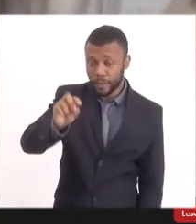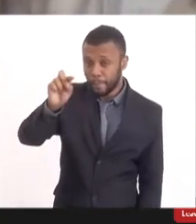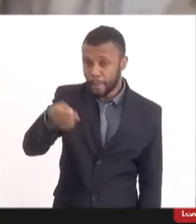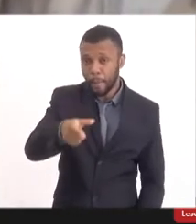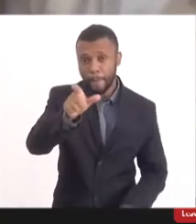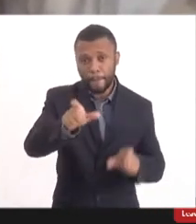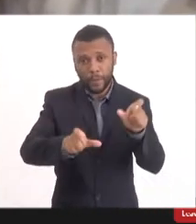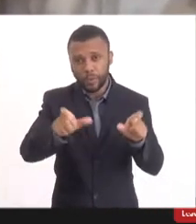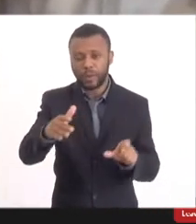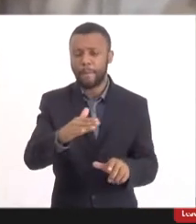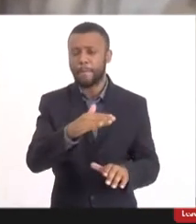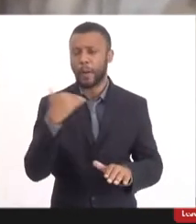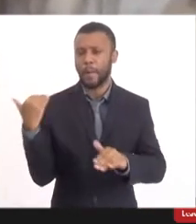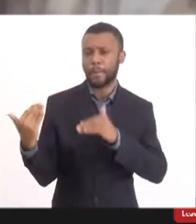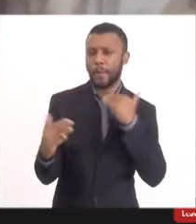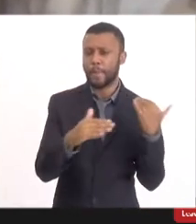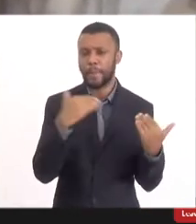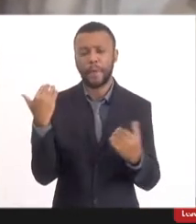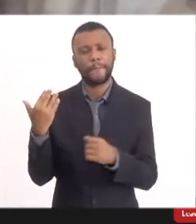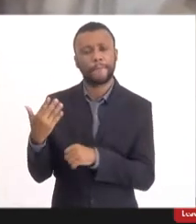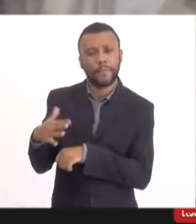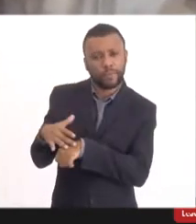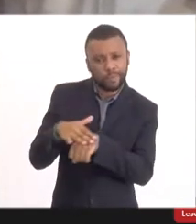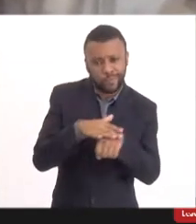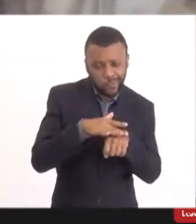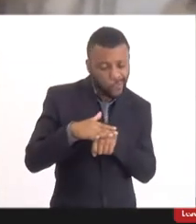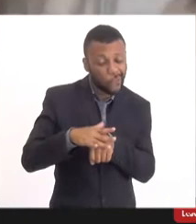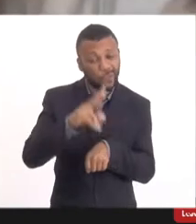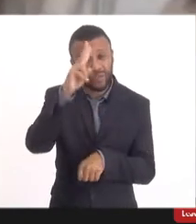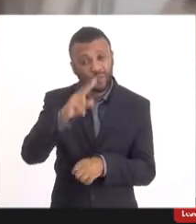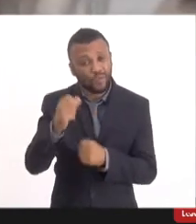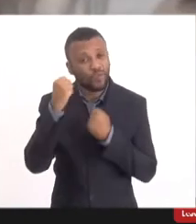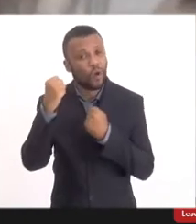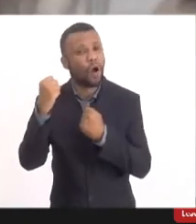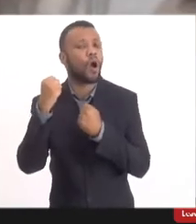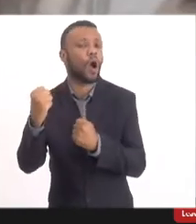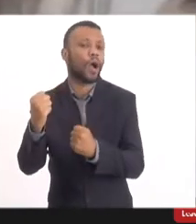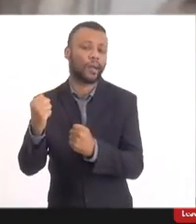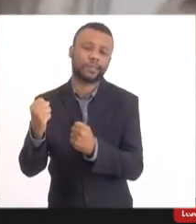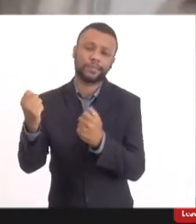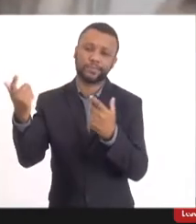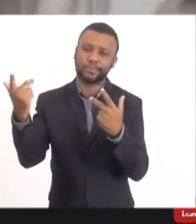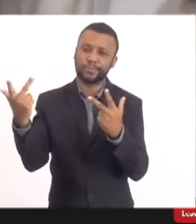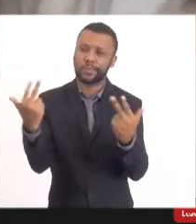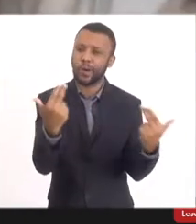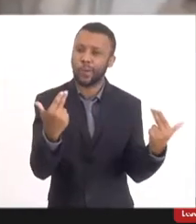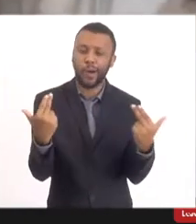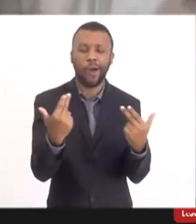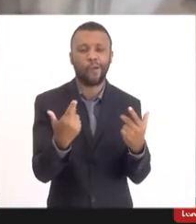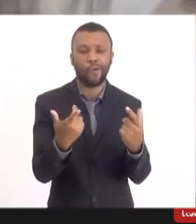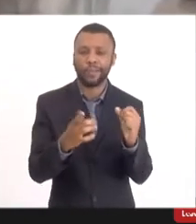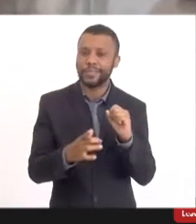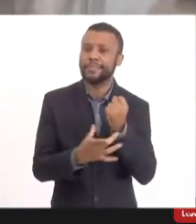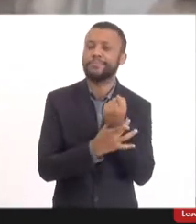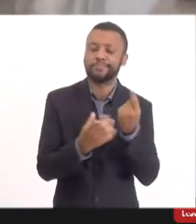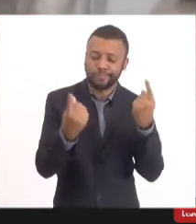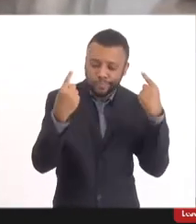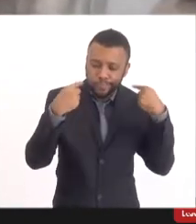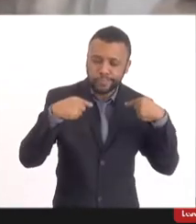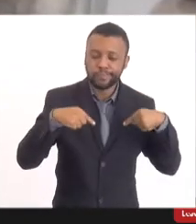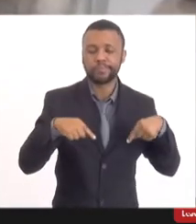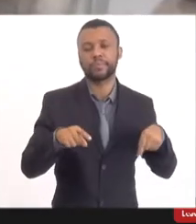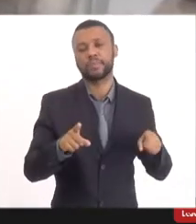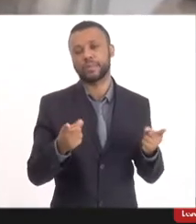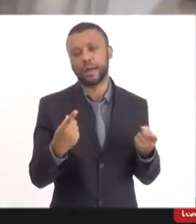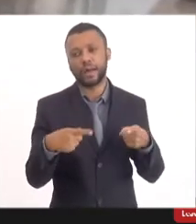é muito, muito voraz em relação à sua transmissibilidade, né? E também na